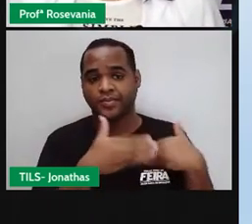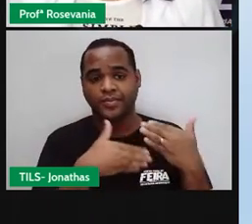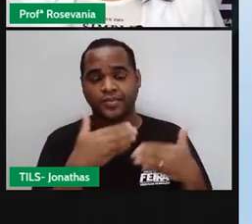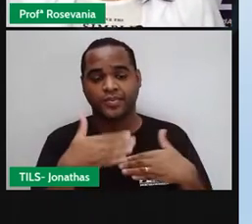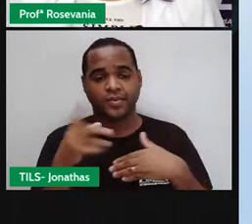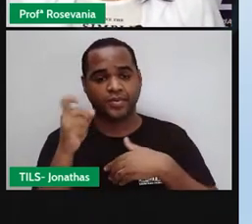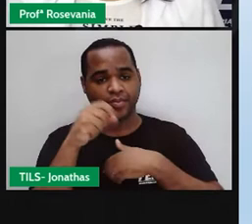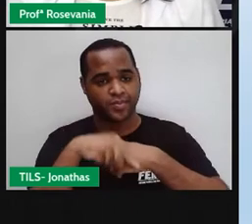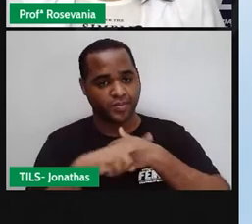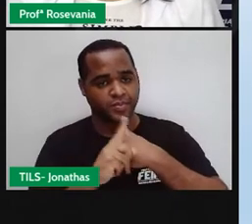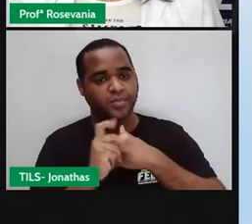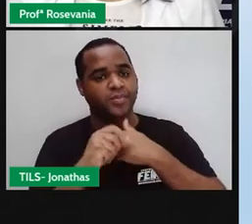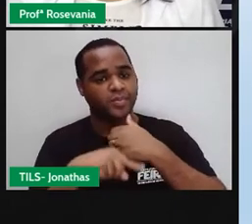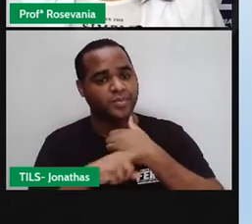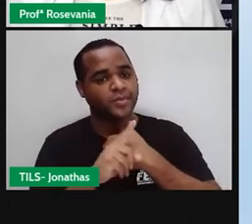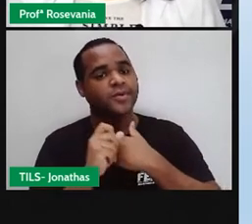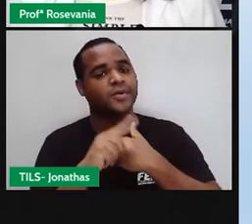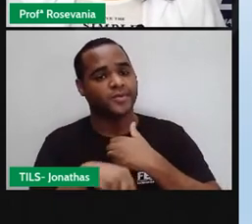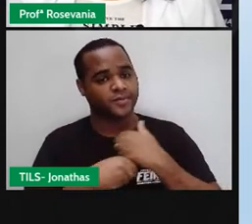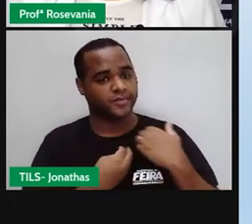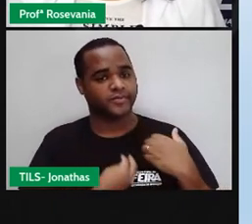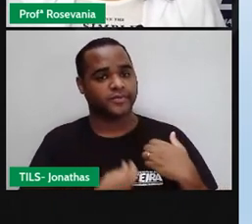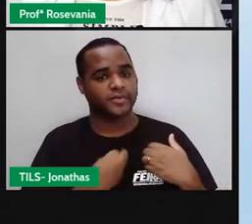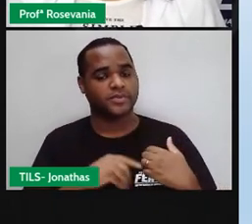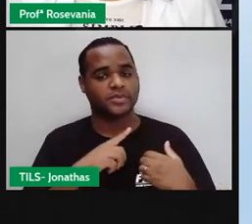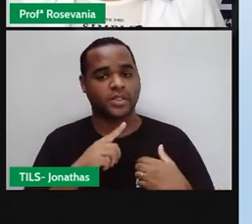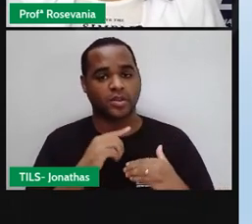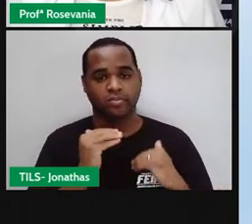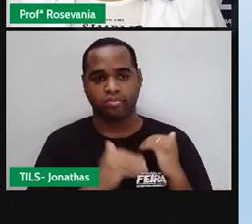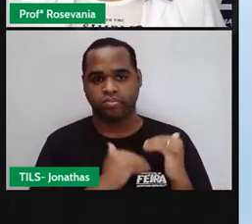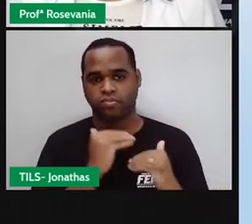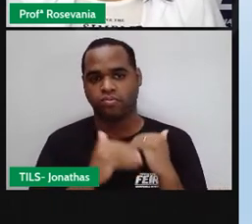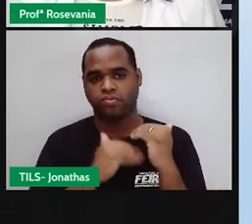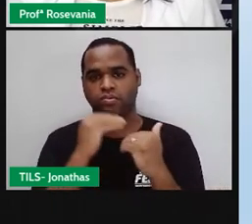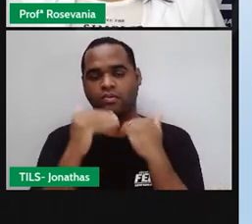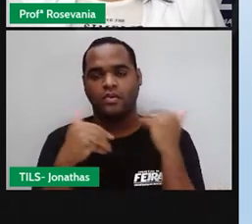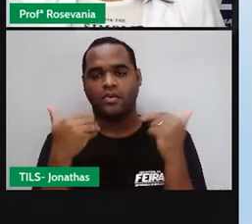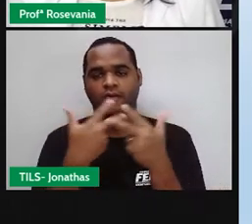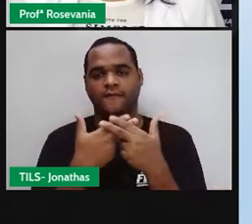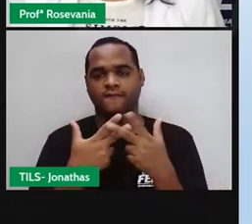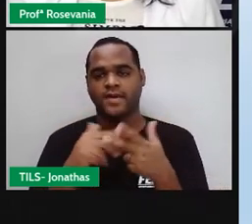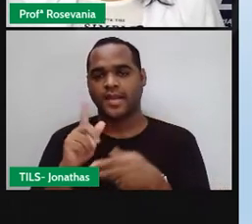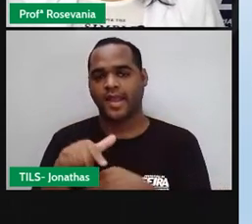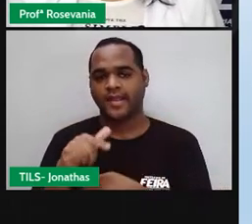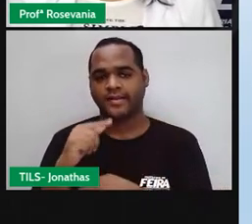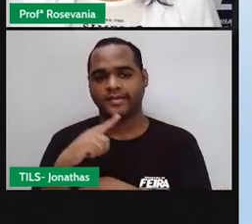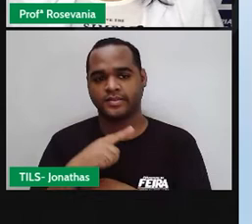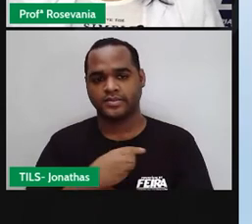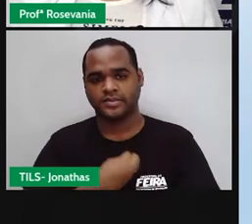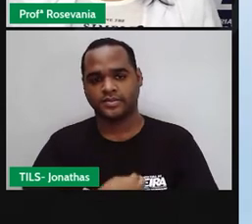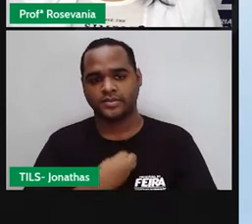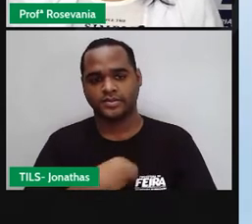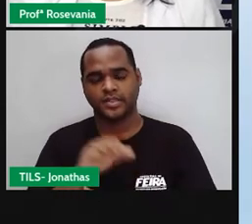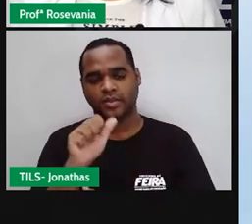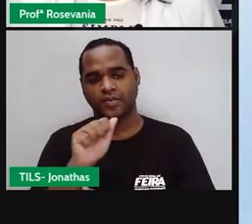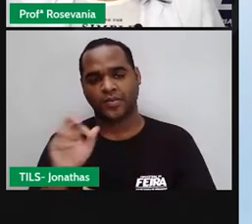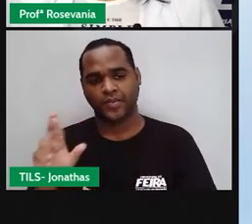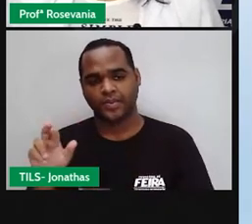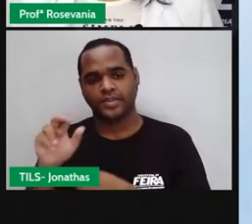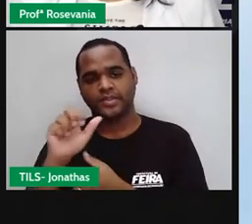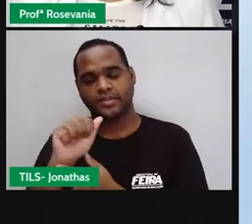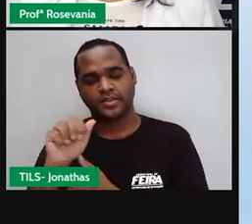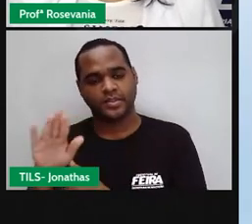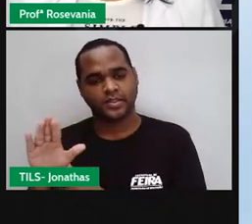estufa do planeta. Então, isso daqui, ele aumenta essa quantidade de gases lançados na atmosfera, especificamente, o